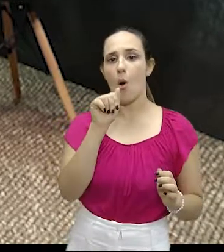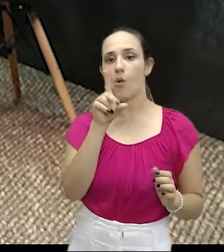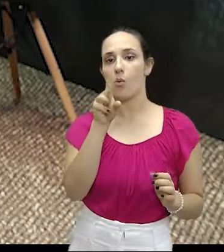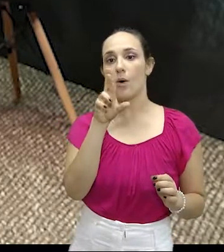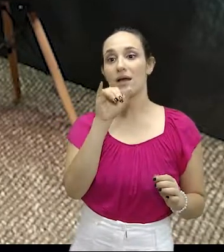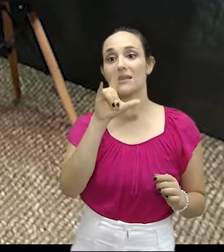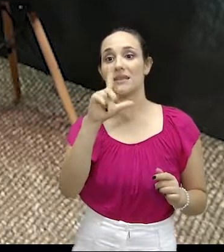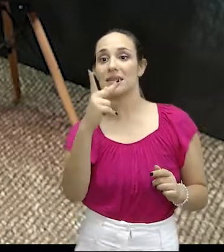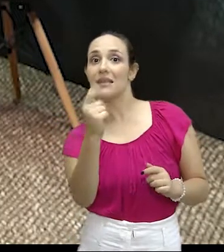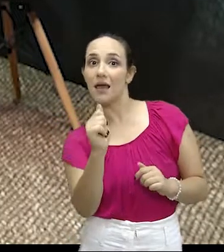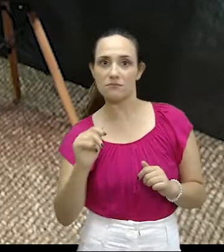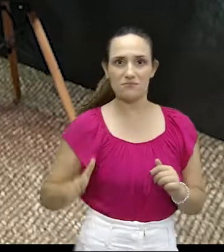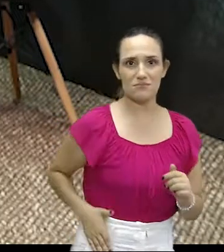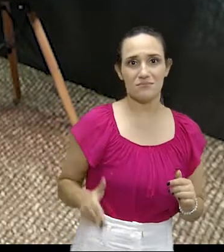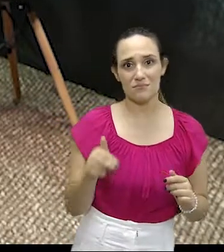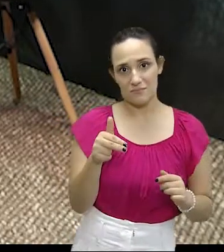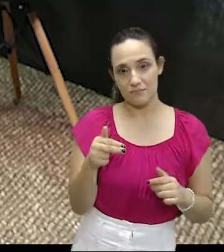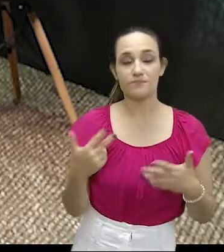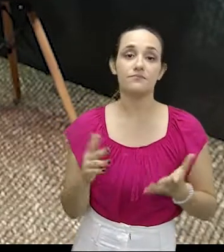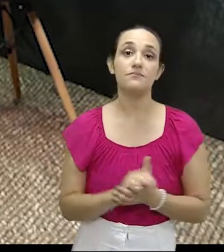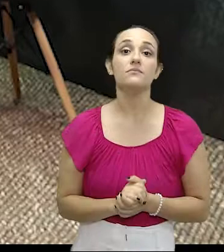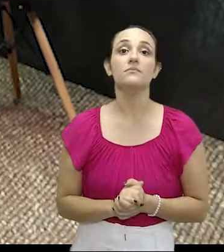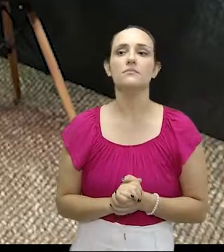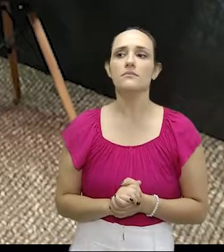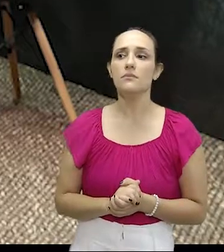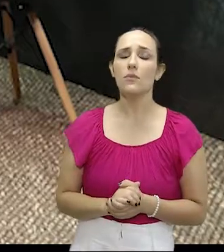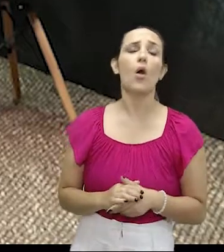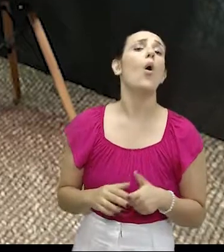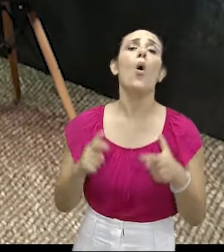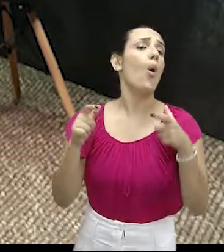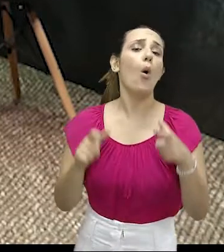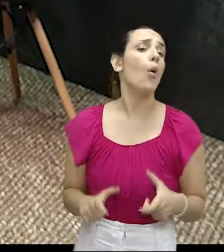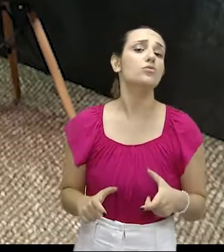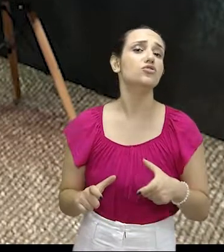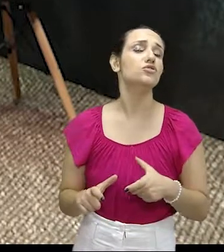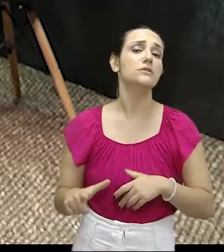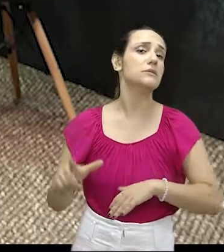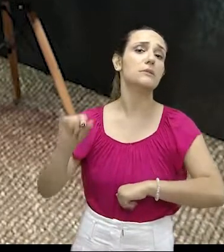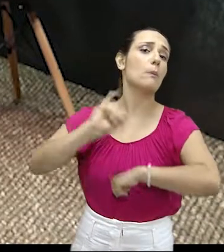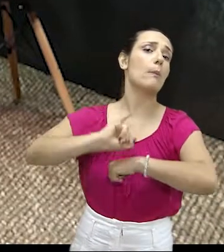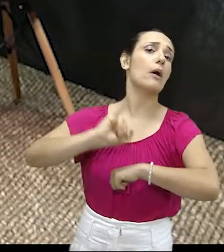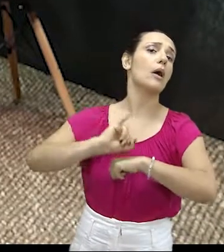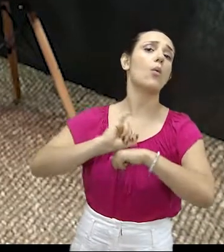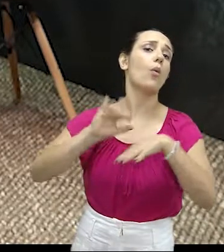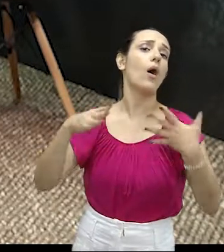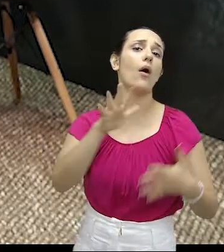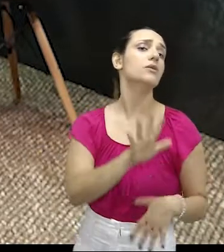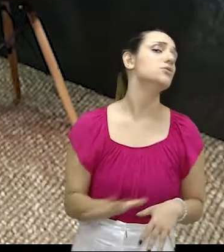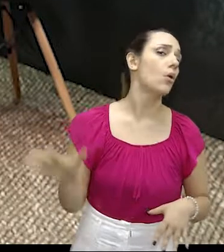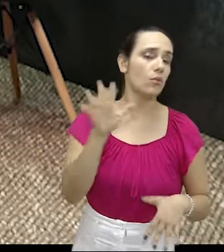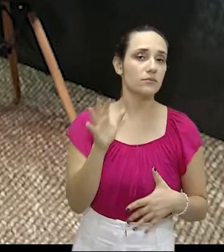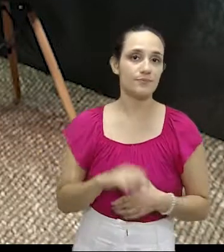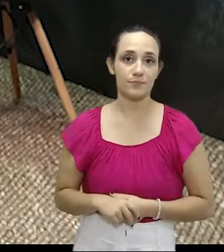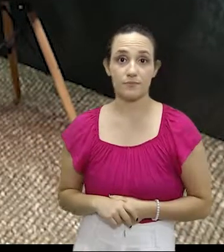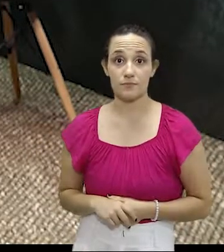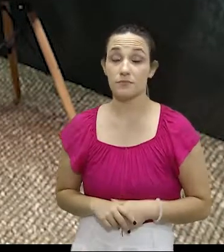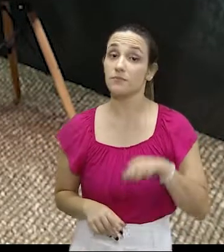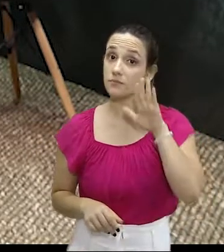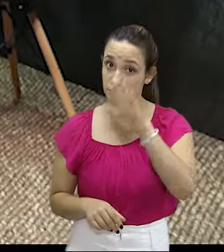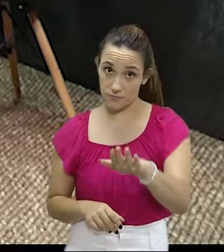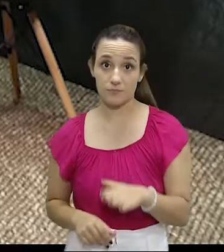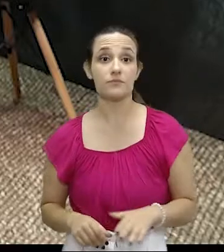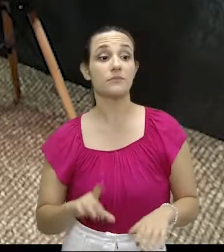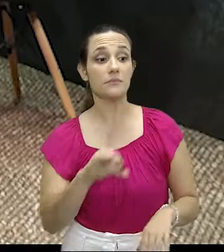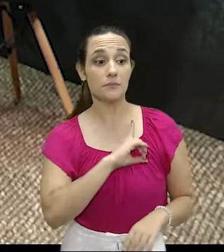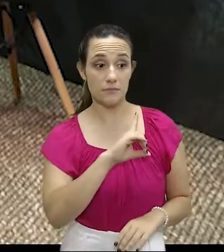locais. E, doutora, onde que está localizado a delegacia? Qual região ela atende? A Defron é baseada em Dourados,